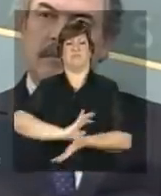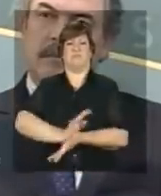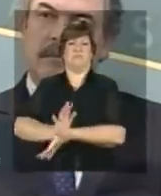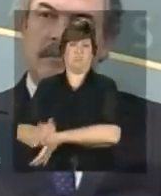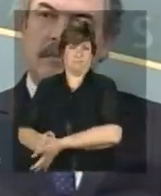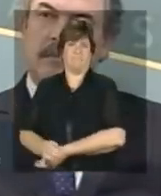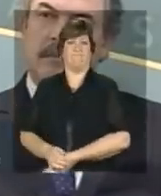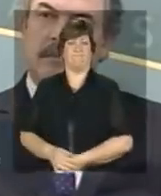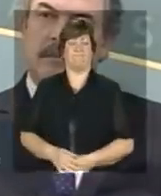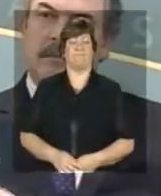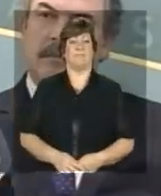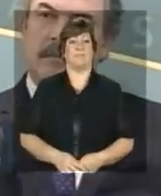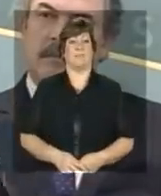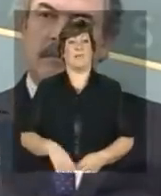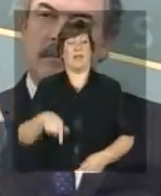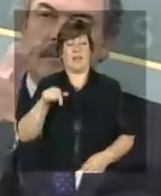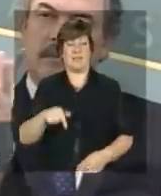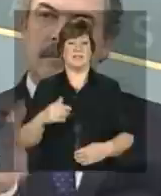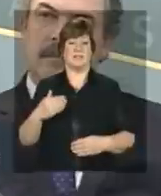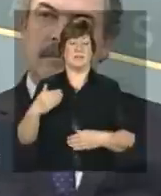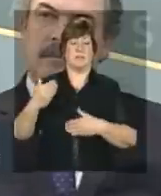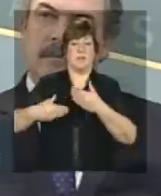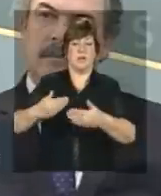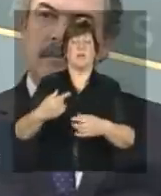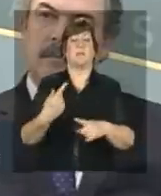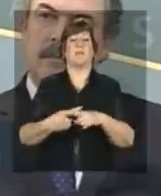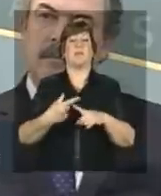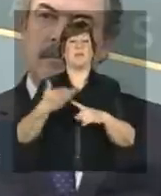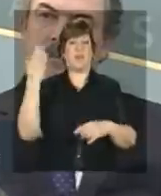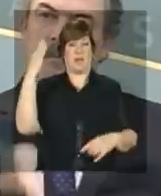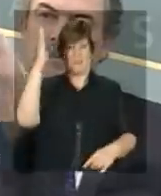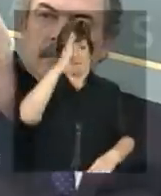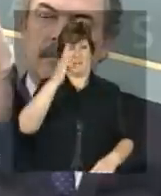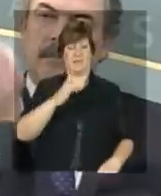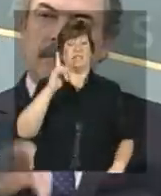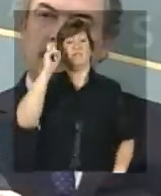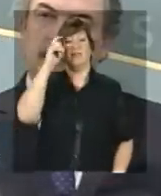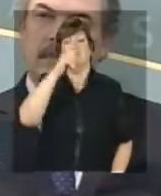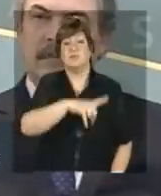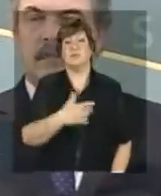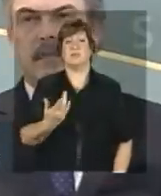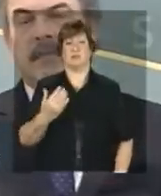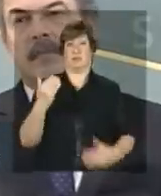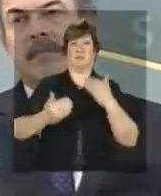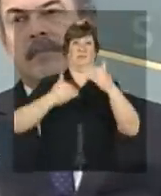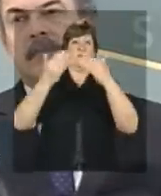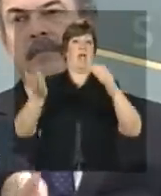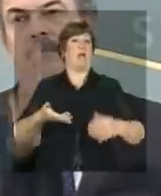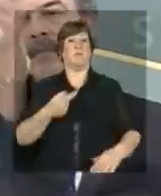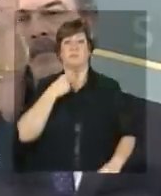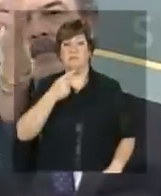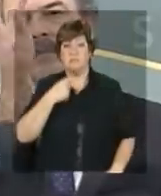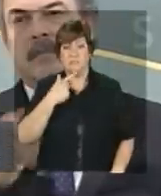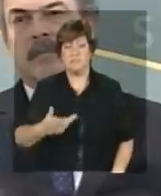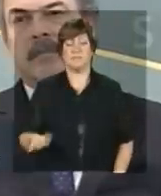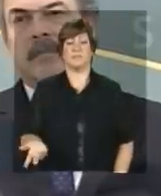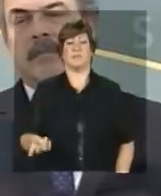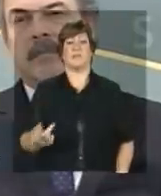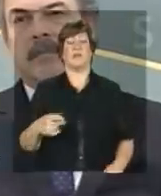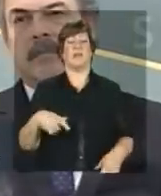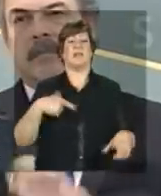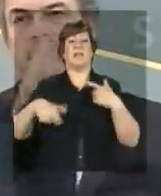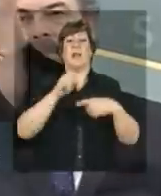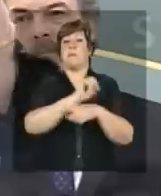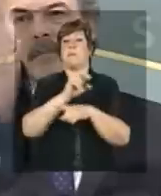caracterizava pela dificuldade do país de se desenvolver aceleradamente, pela dificuldade de